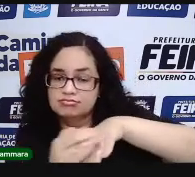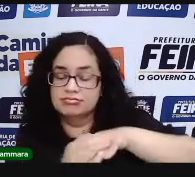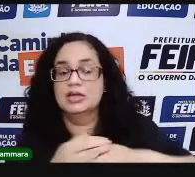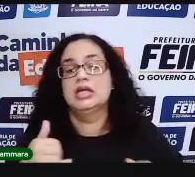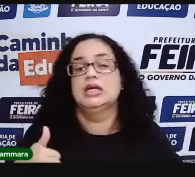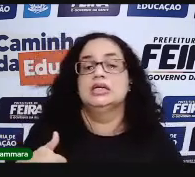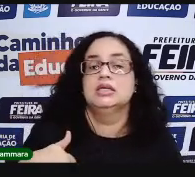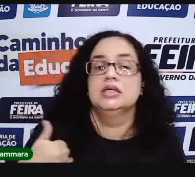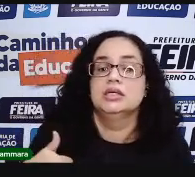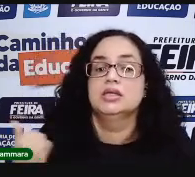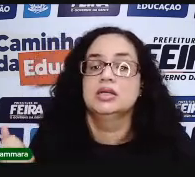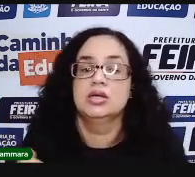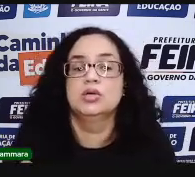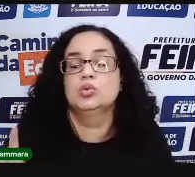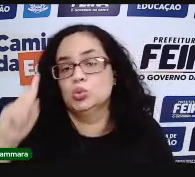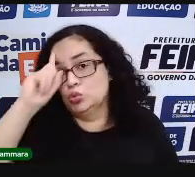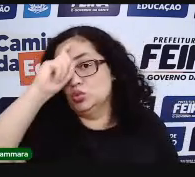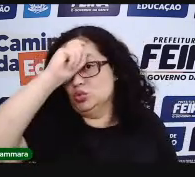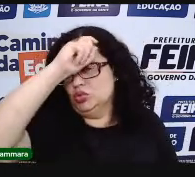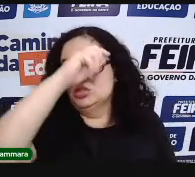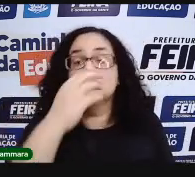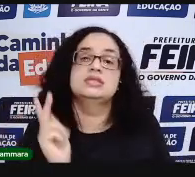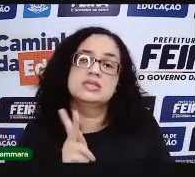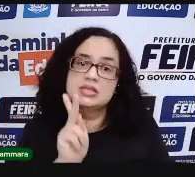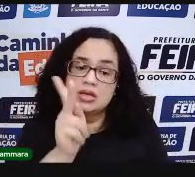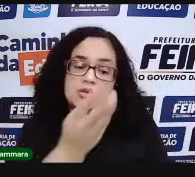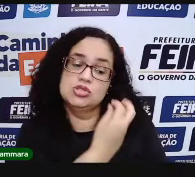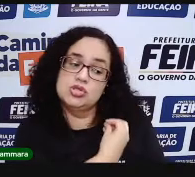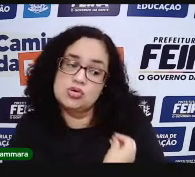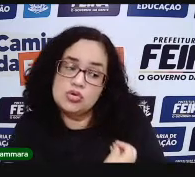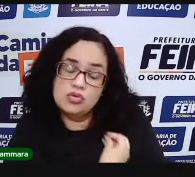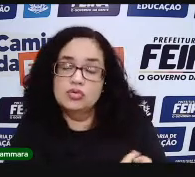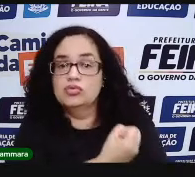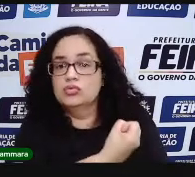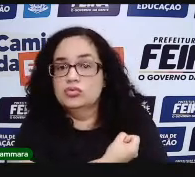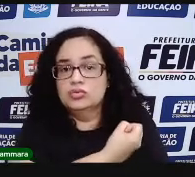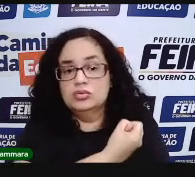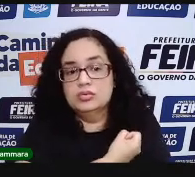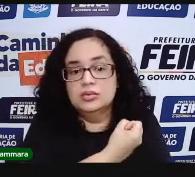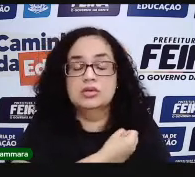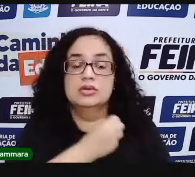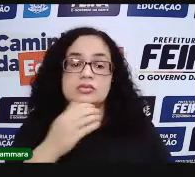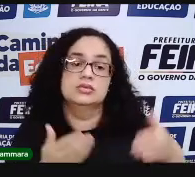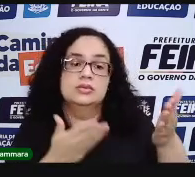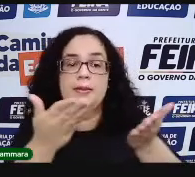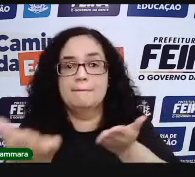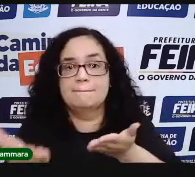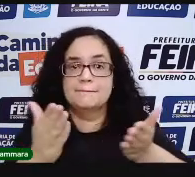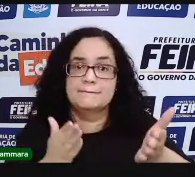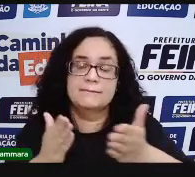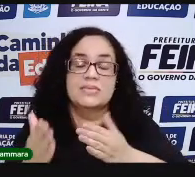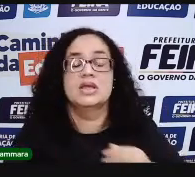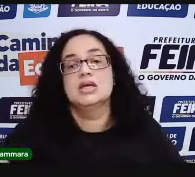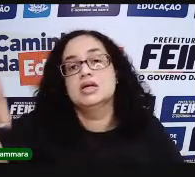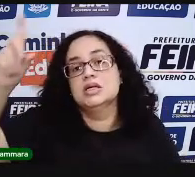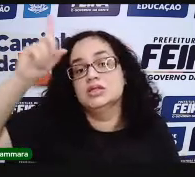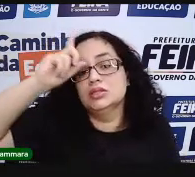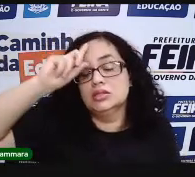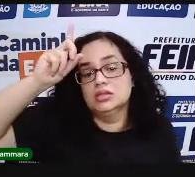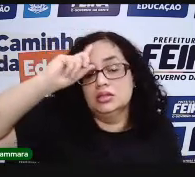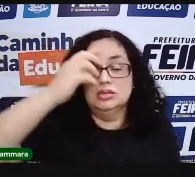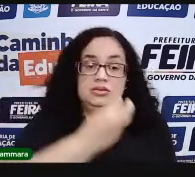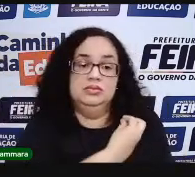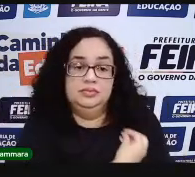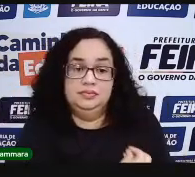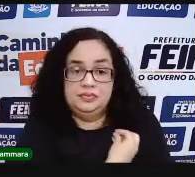A nossa idade. Então, muito difícil a gente não conviver com os números. Porque eles estão o tempo todo transitando na nossa vida. E